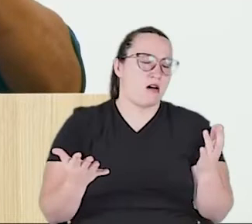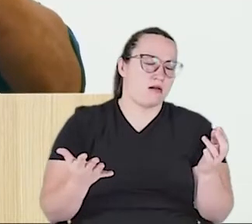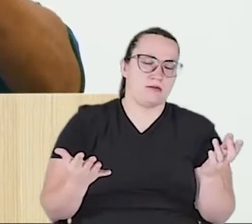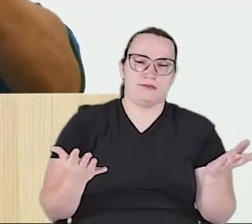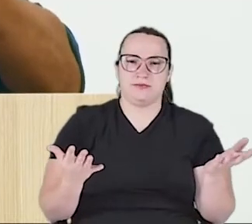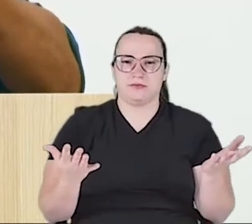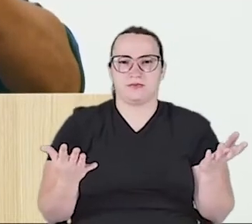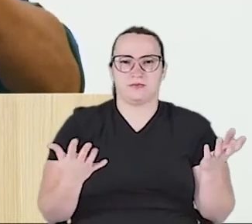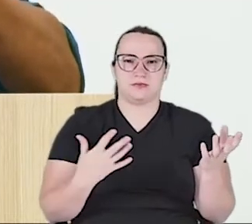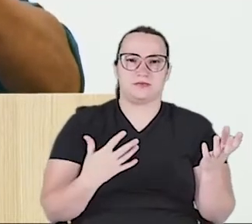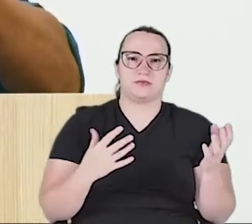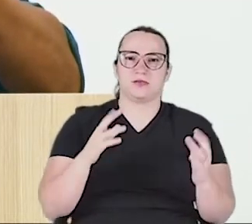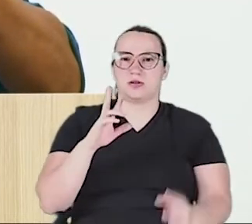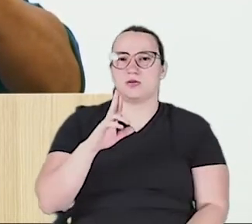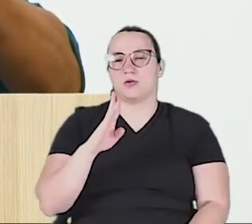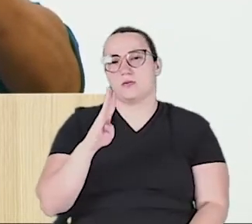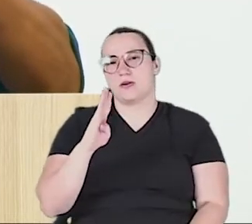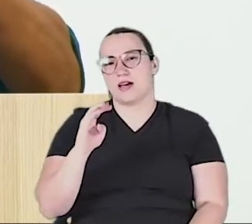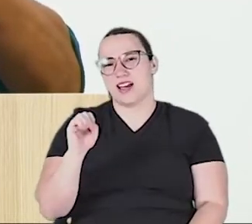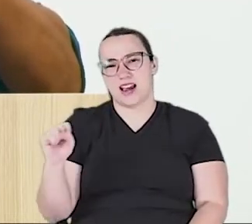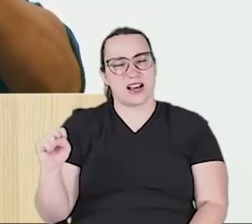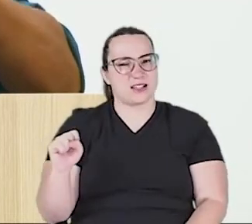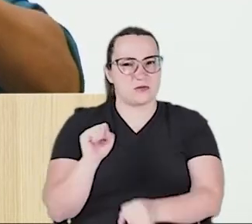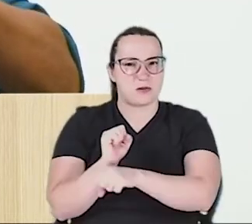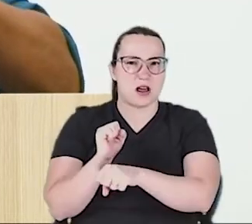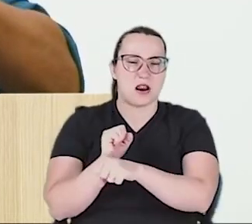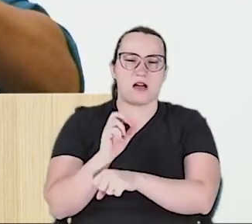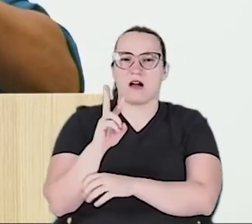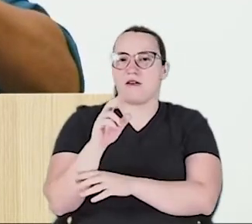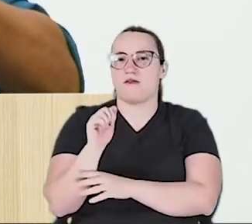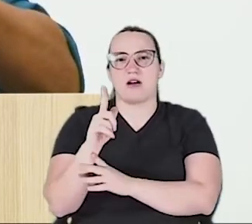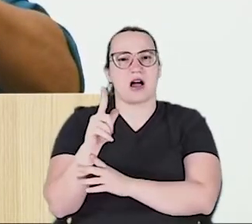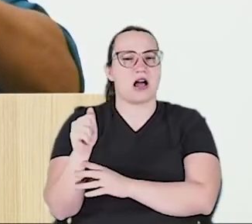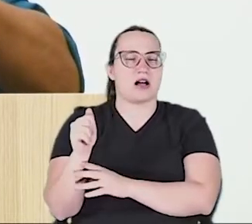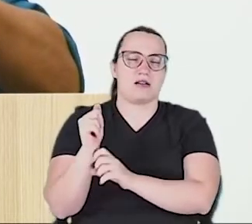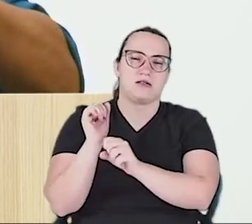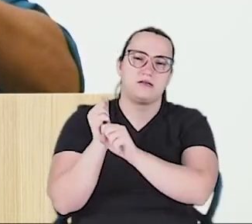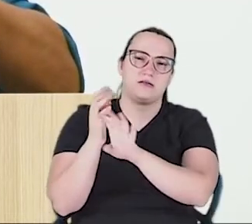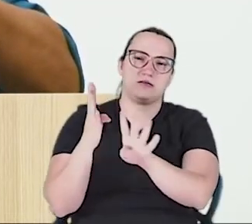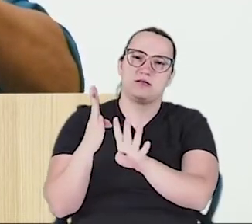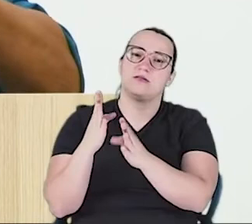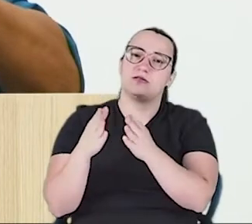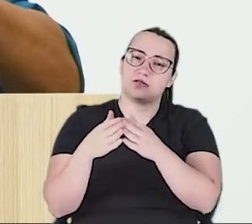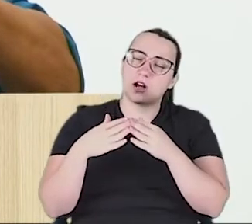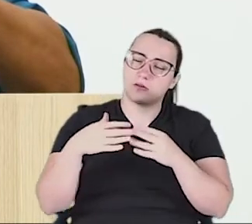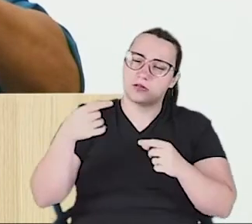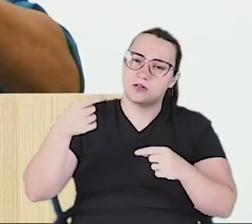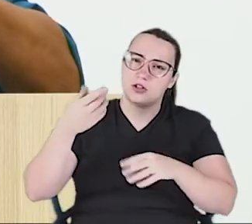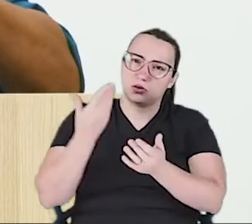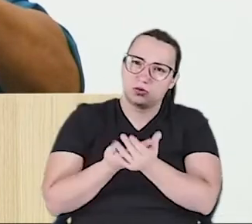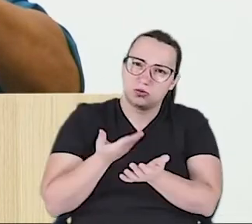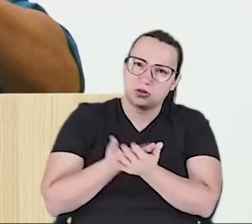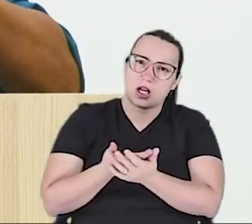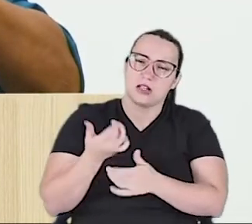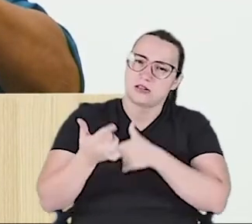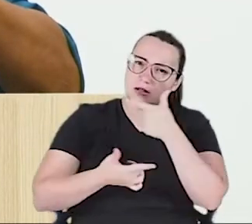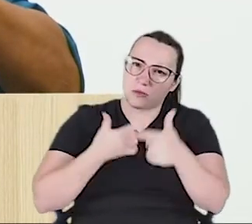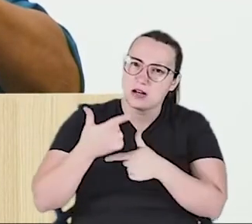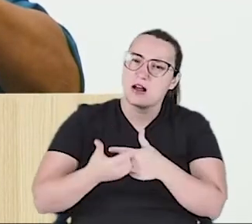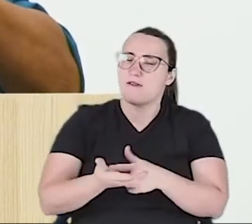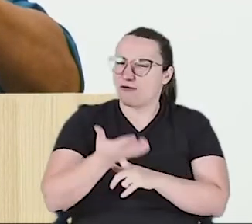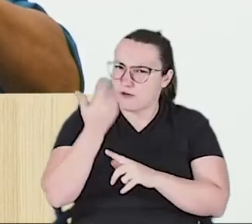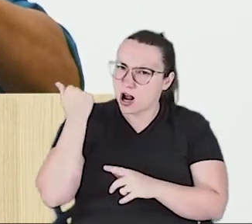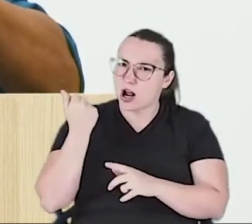OBS esperando uma vaga abaixo de chuva? Vamos fazer isso. Vamos estudar, vamos trabalhar, vamos lutar por isso.